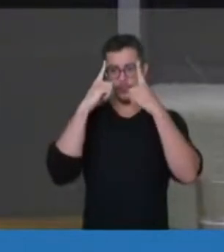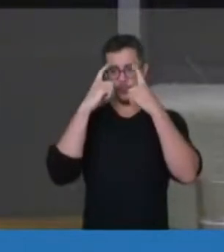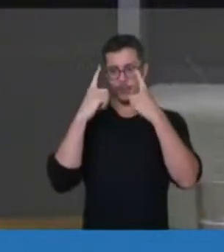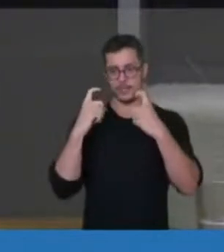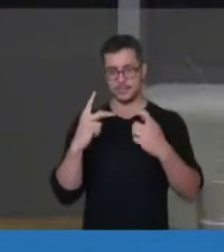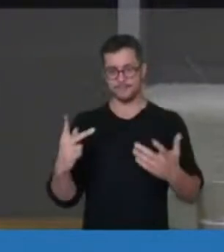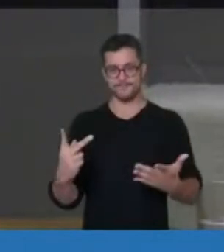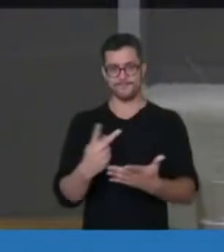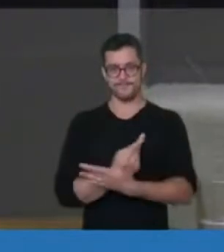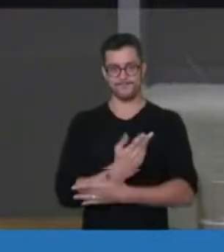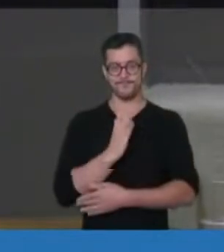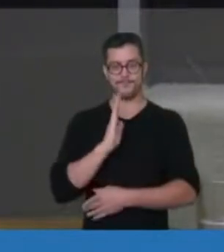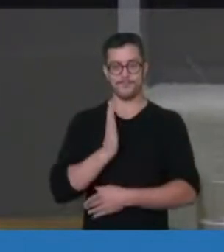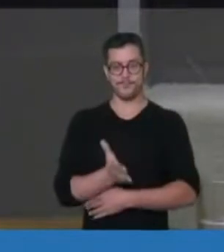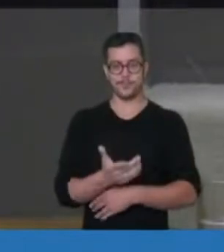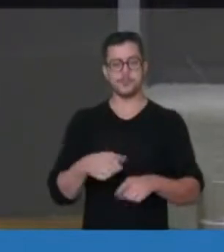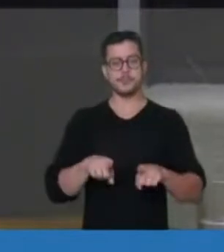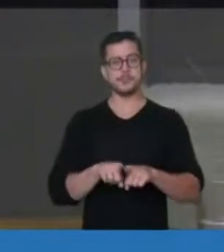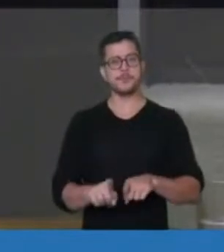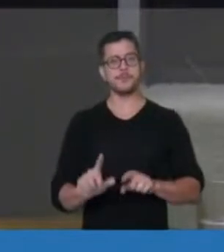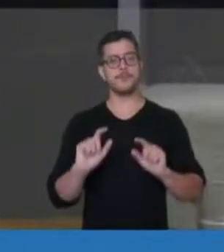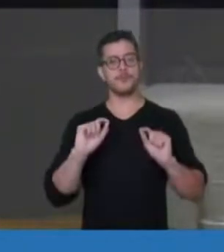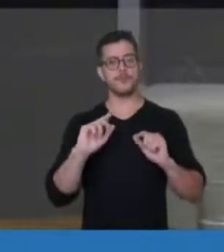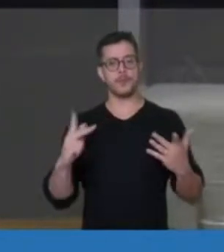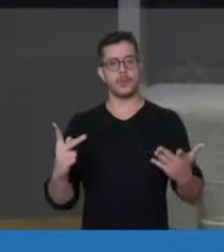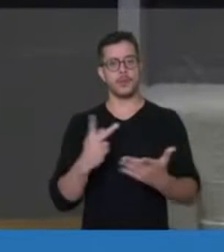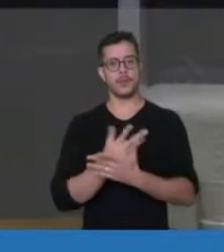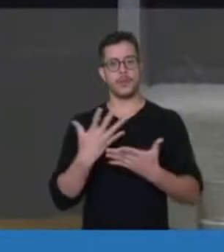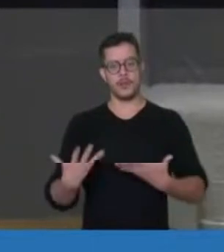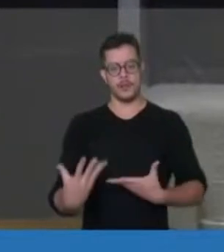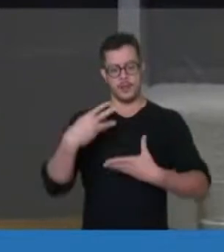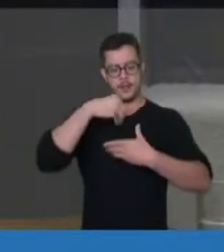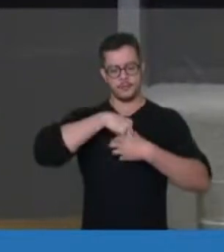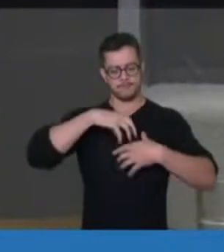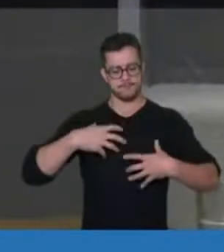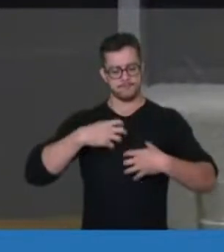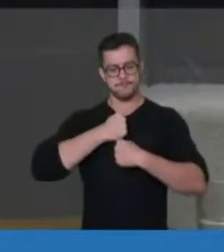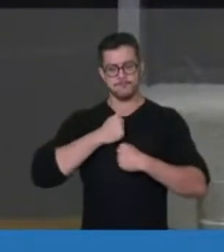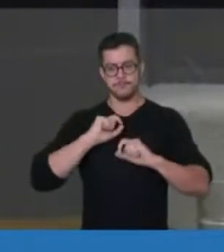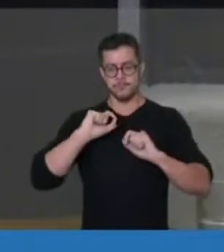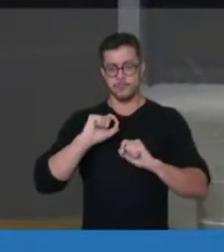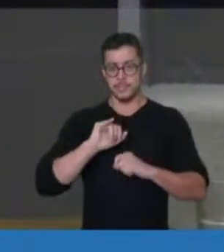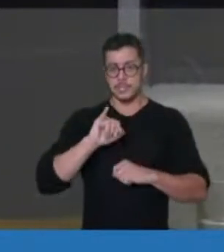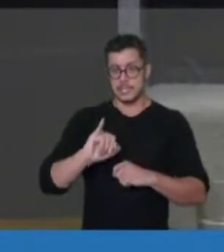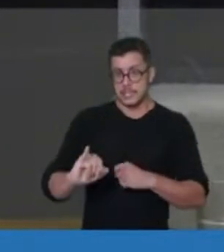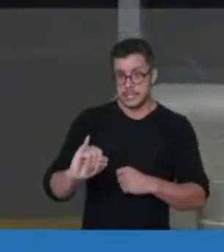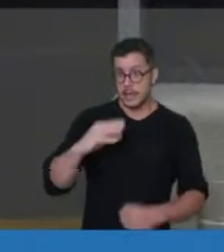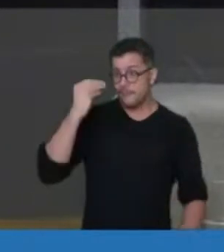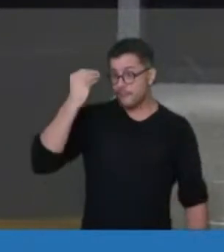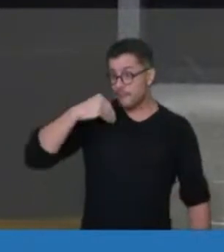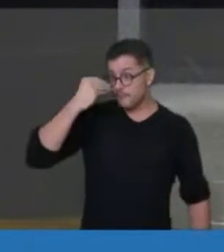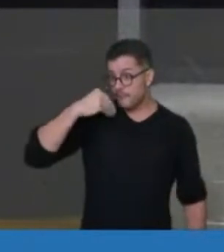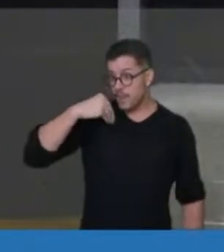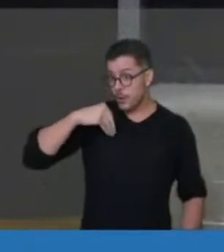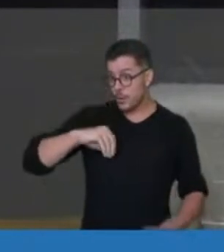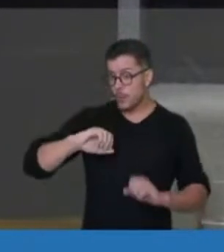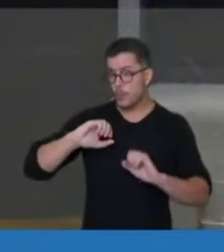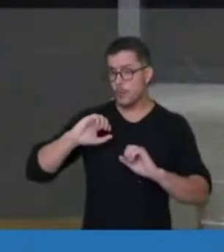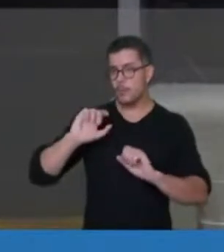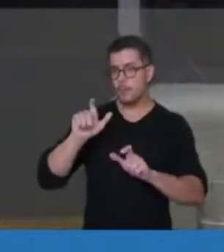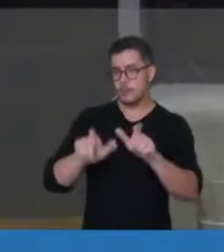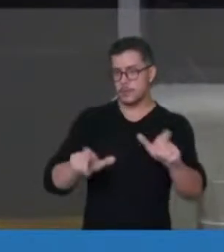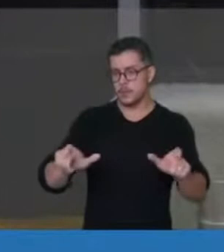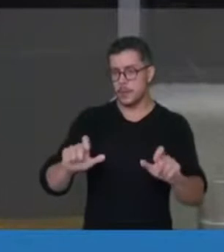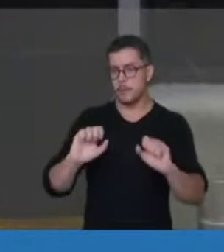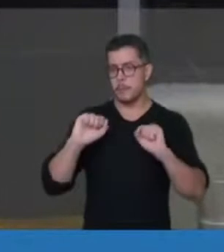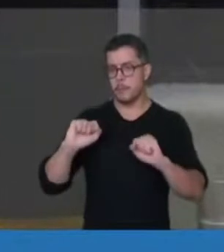também há uma naturalização e uma internalização de que o mais fraco, ele pode ser submetido, pode se